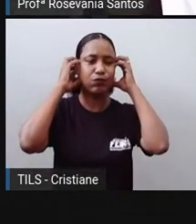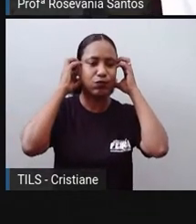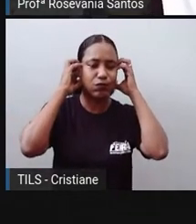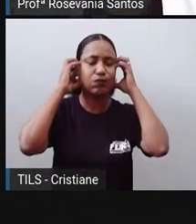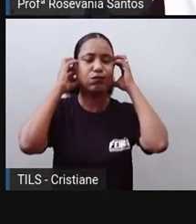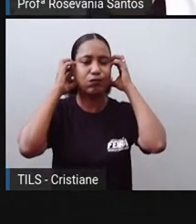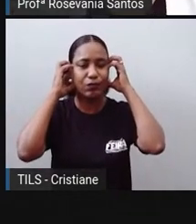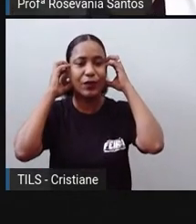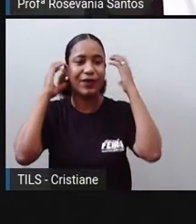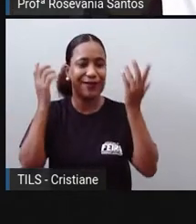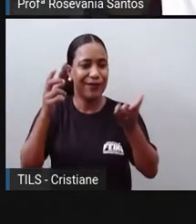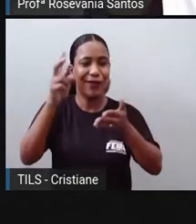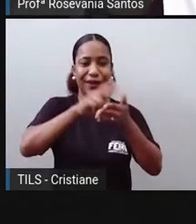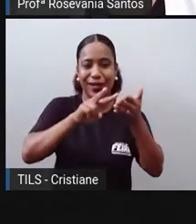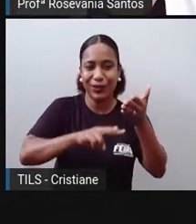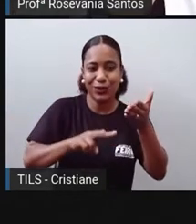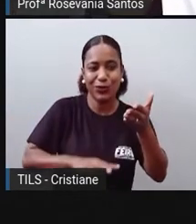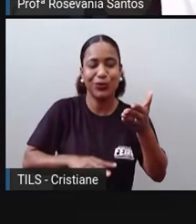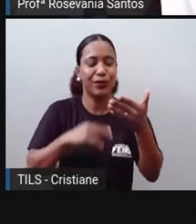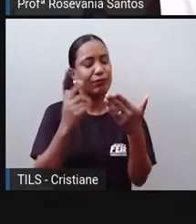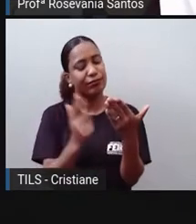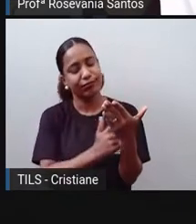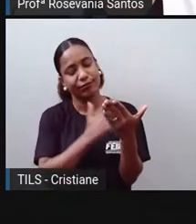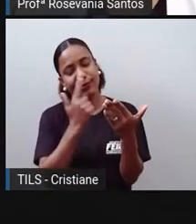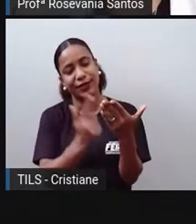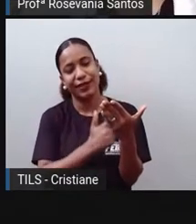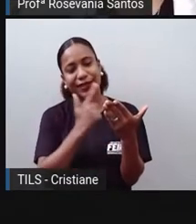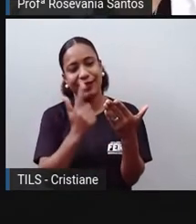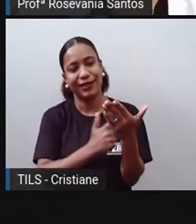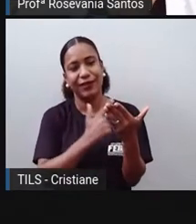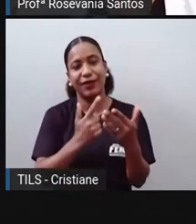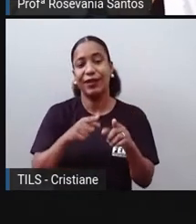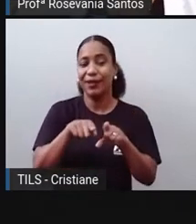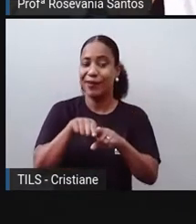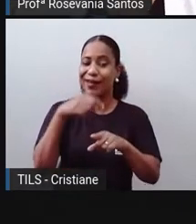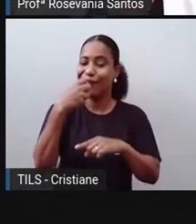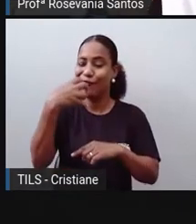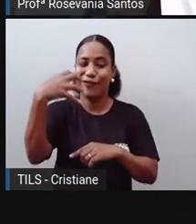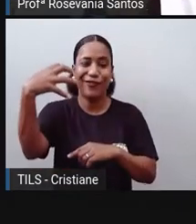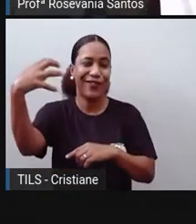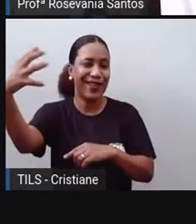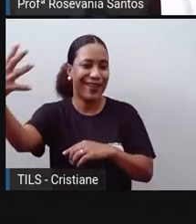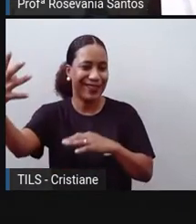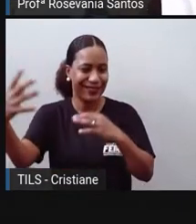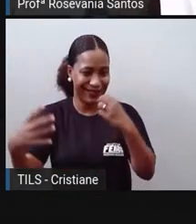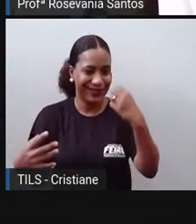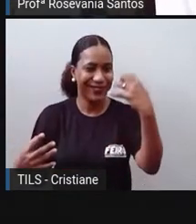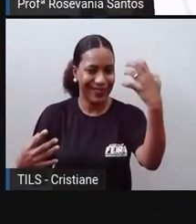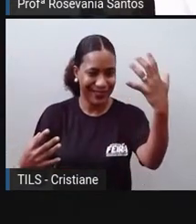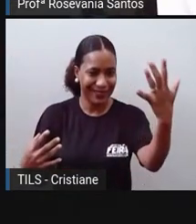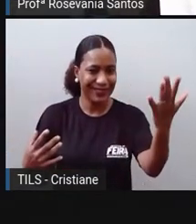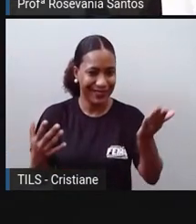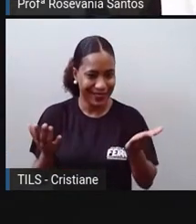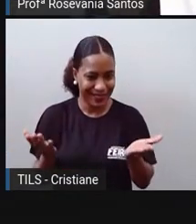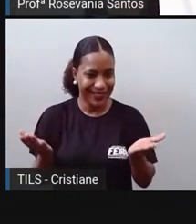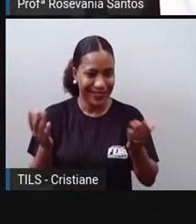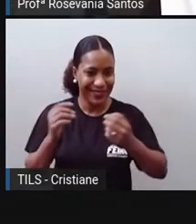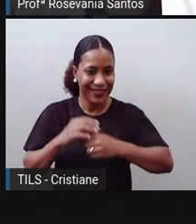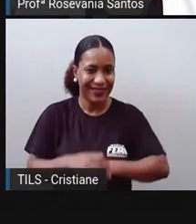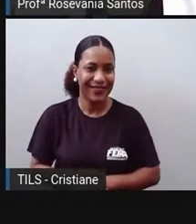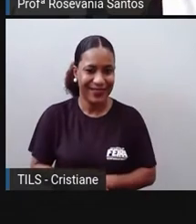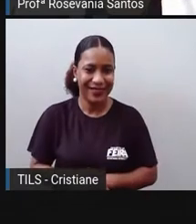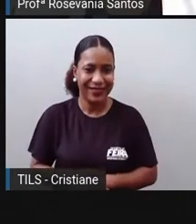leituras, viajando, que também foi facilitado isso, né, as viagens, fez com que, né, e também